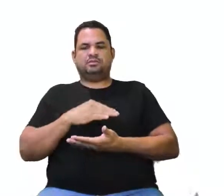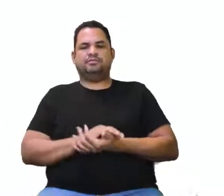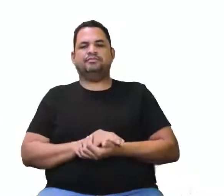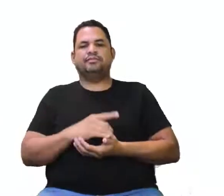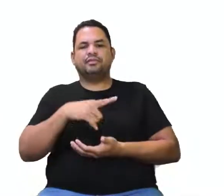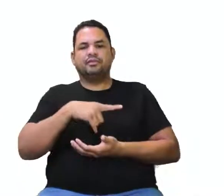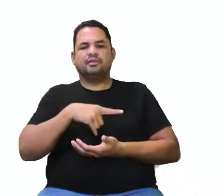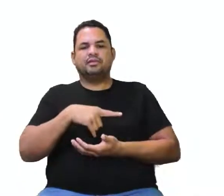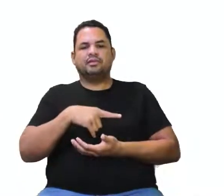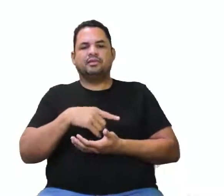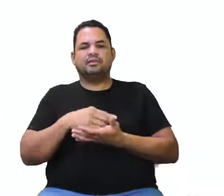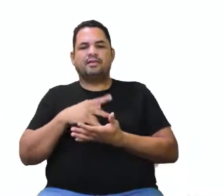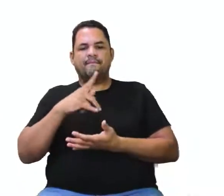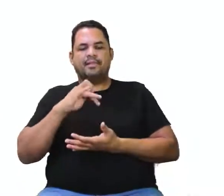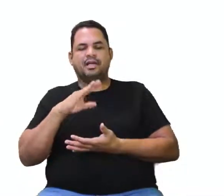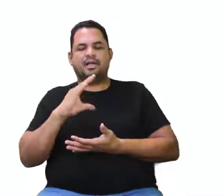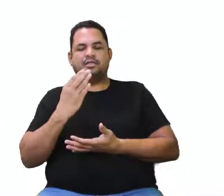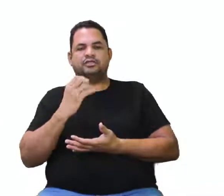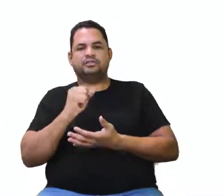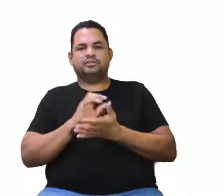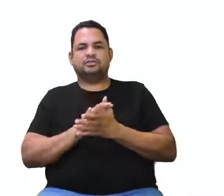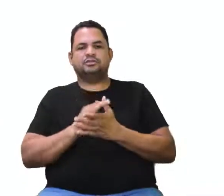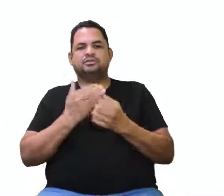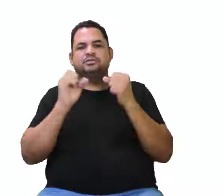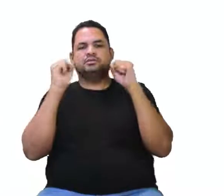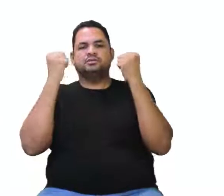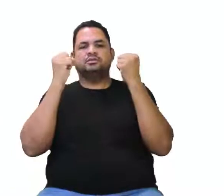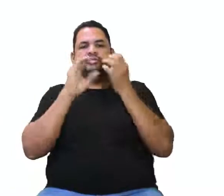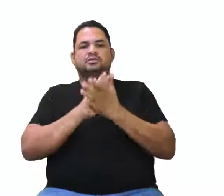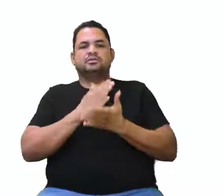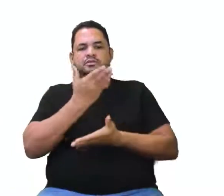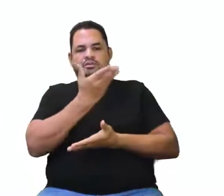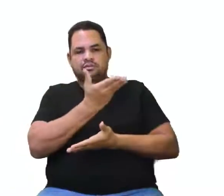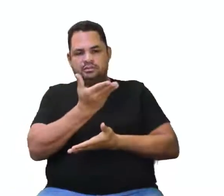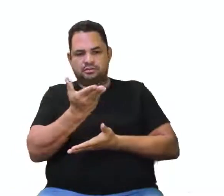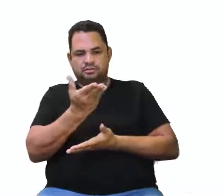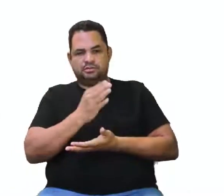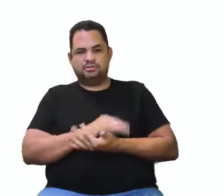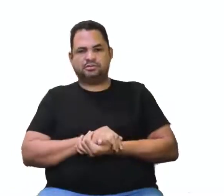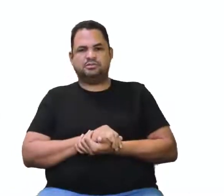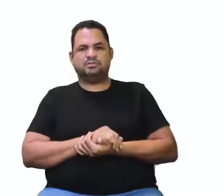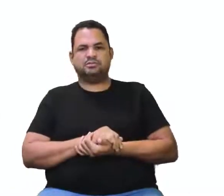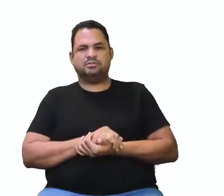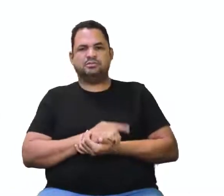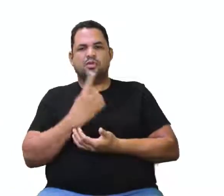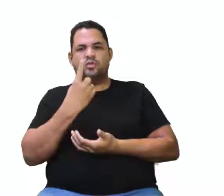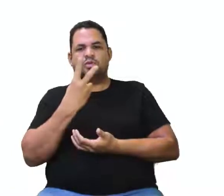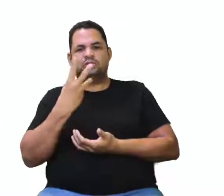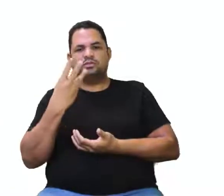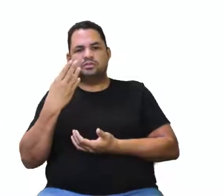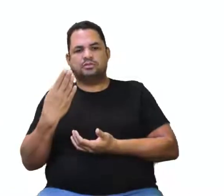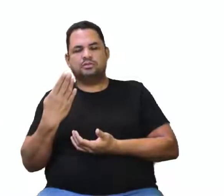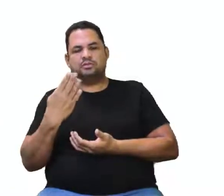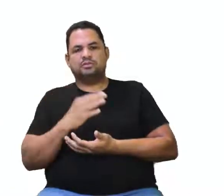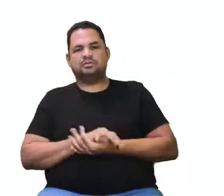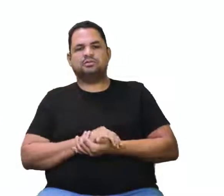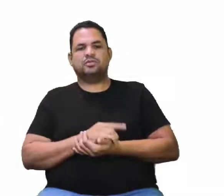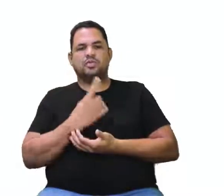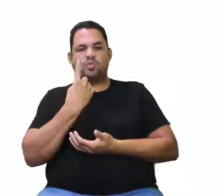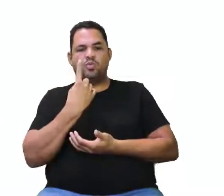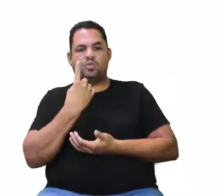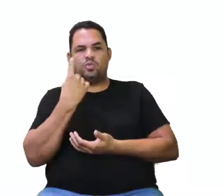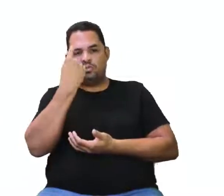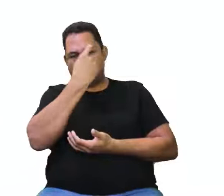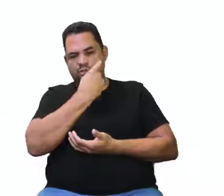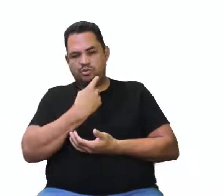temos ali a prancha e mais um exercício de abdominal. Esses exercícios que você vai realizar em casa é um tempo de um